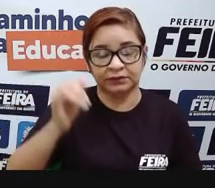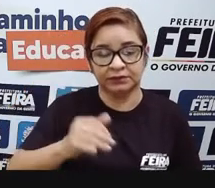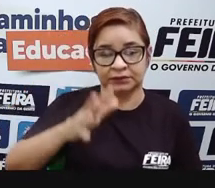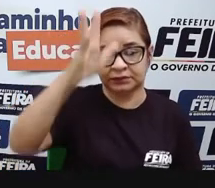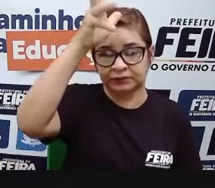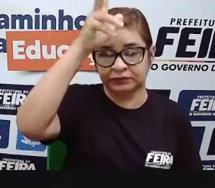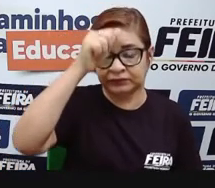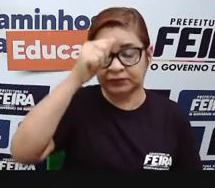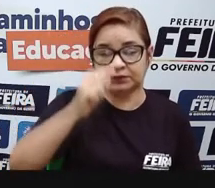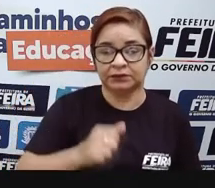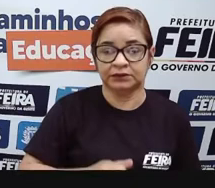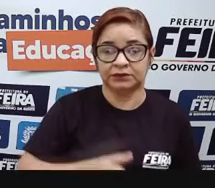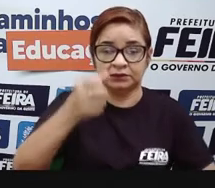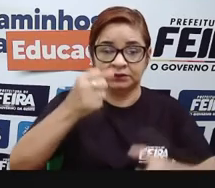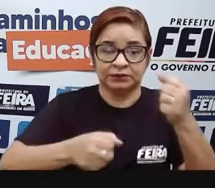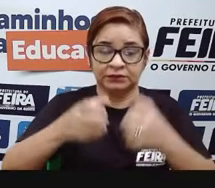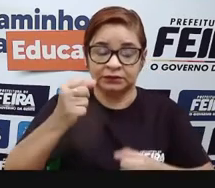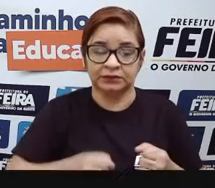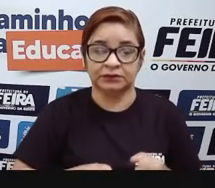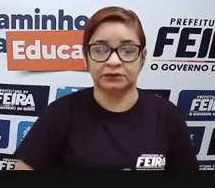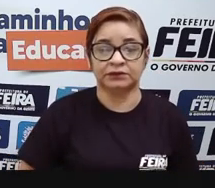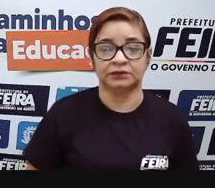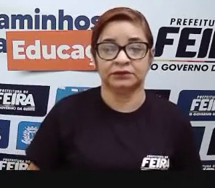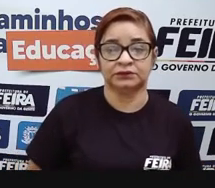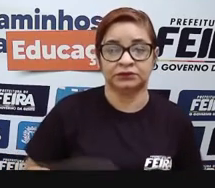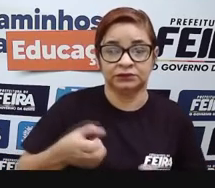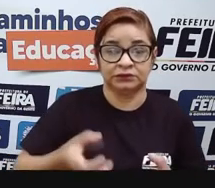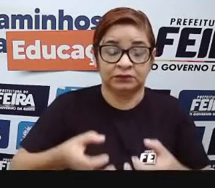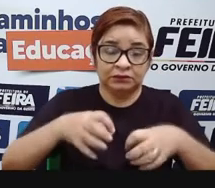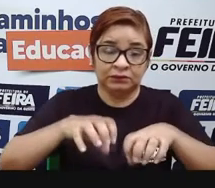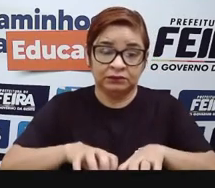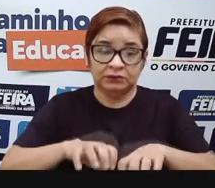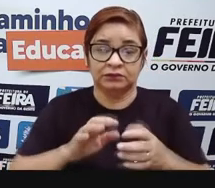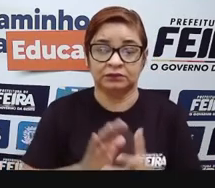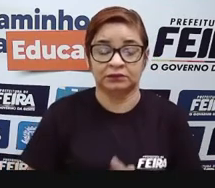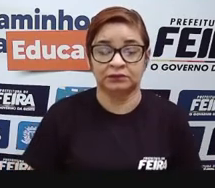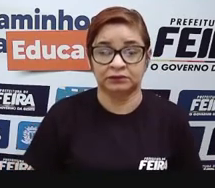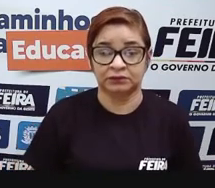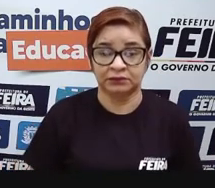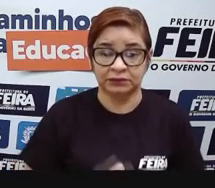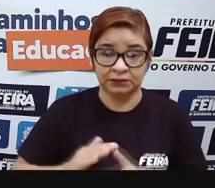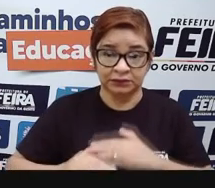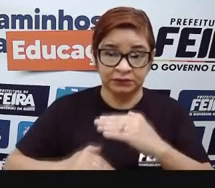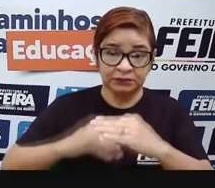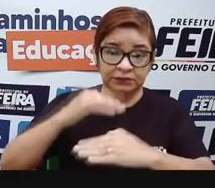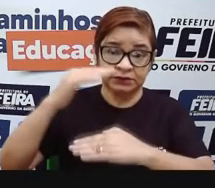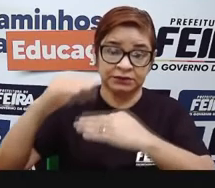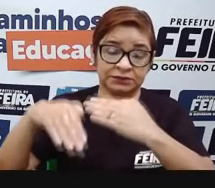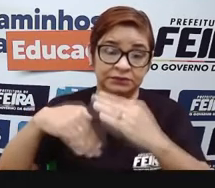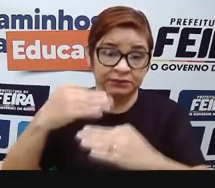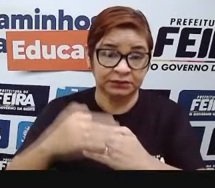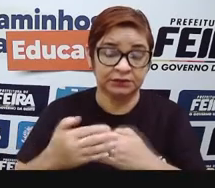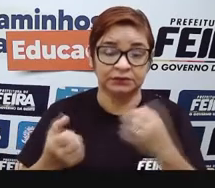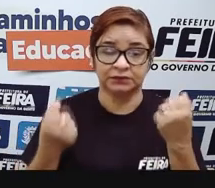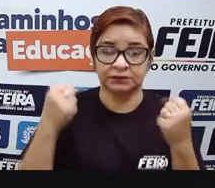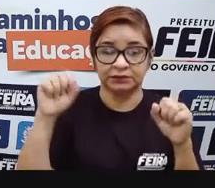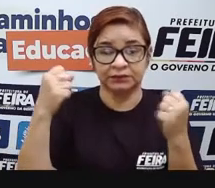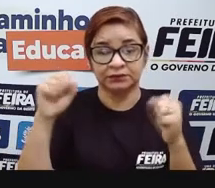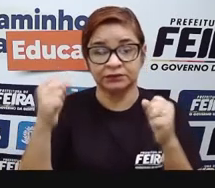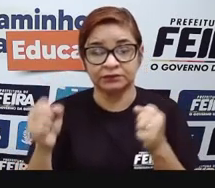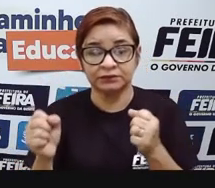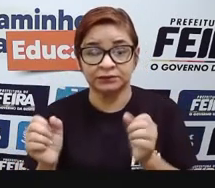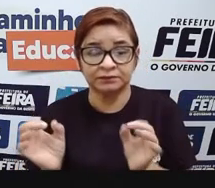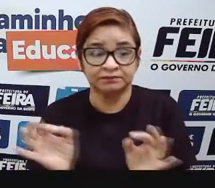ovos. E a agricultura, né? Ela, infelizmente, sofreu, né? Com o crescimento do comércio da indústria, com a falta até de